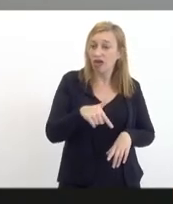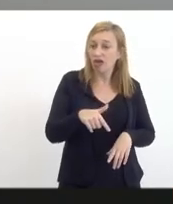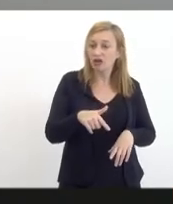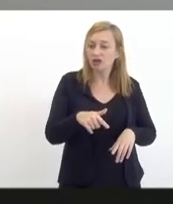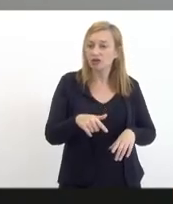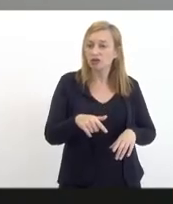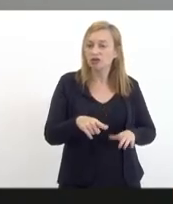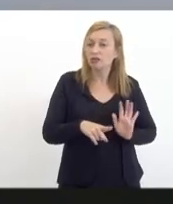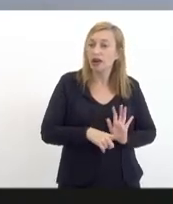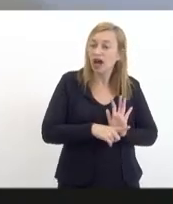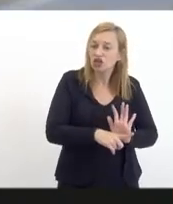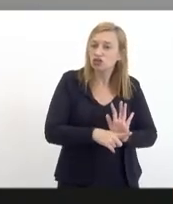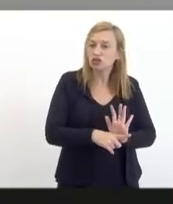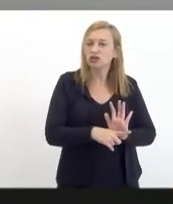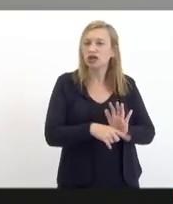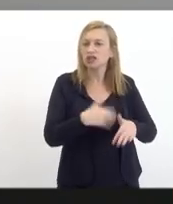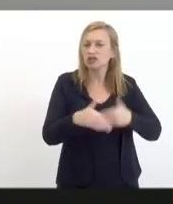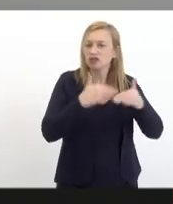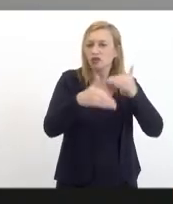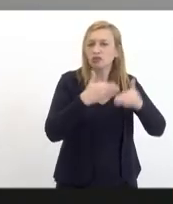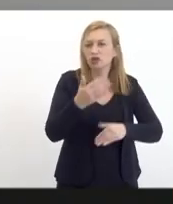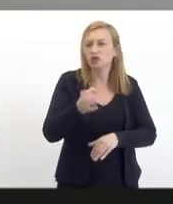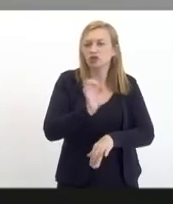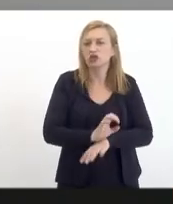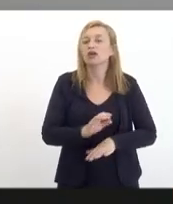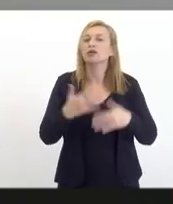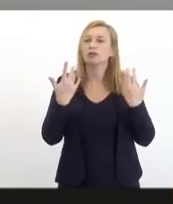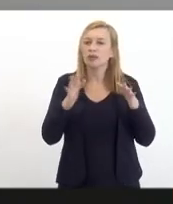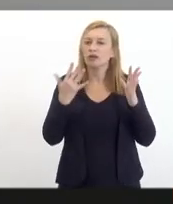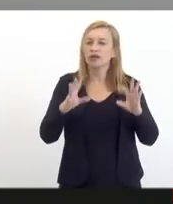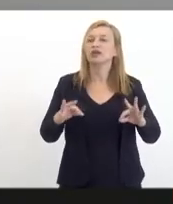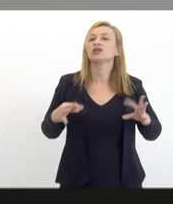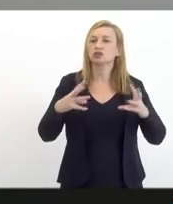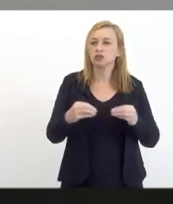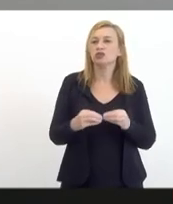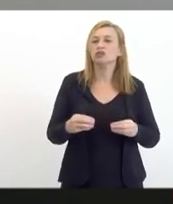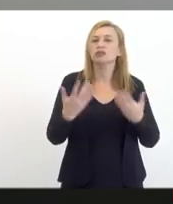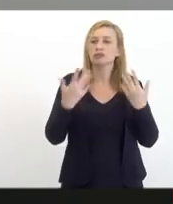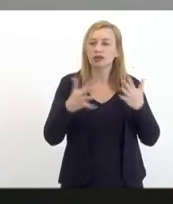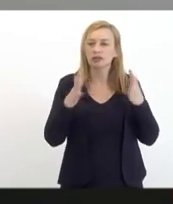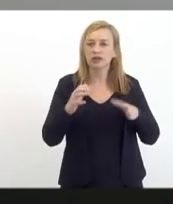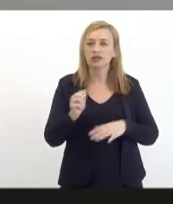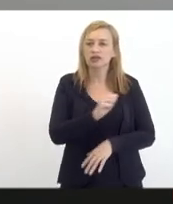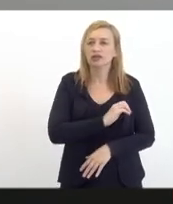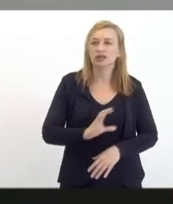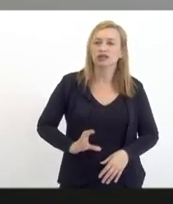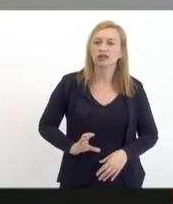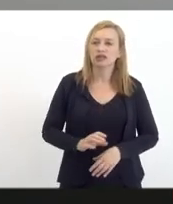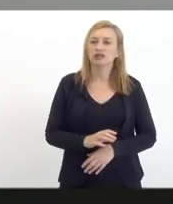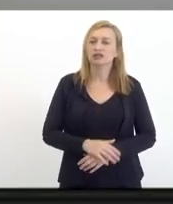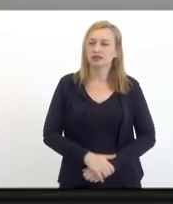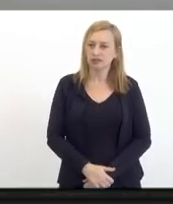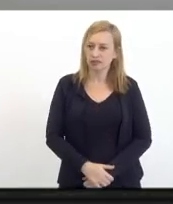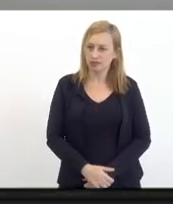fomentador do desenvolvimento do estado portanto parabéns a todo mundo parabéns André é uma breve saudação obrigado